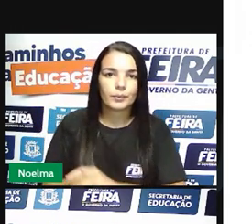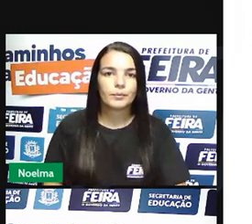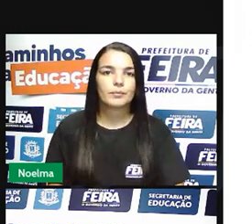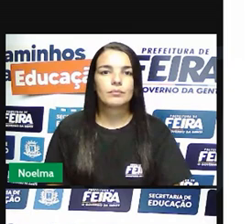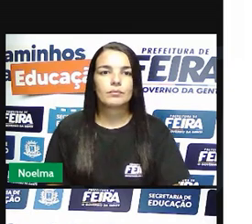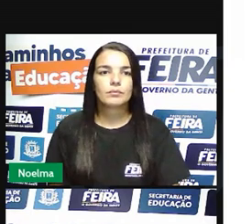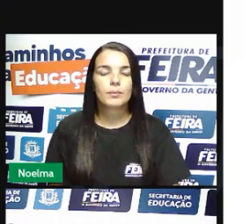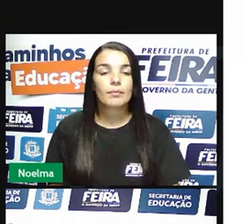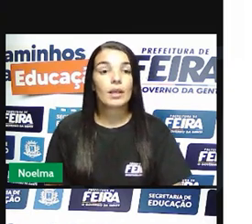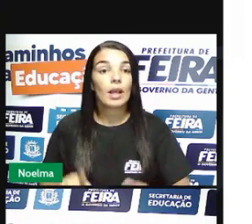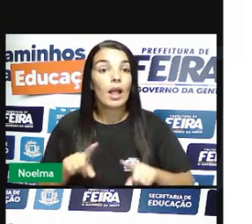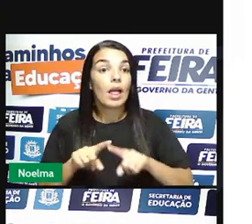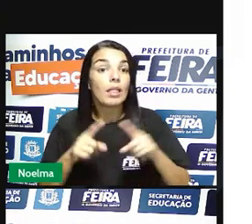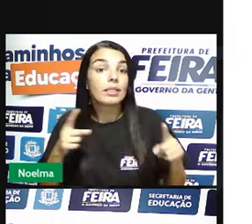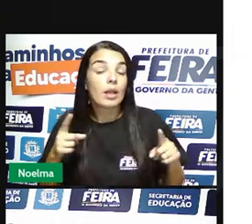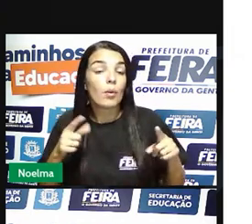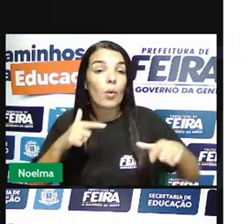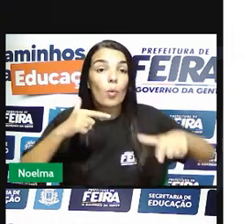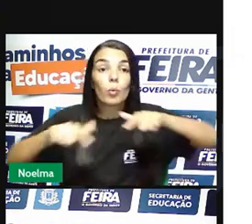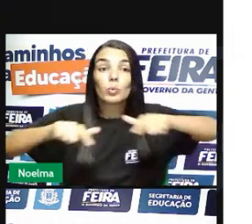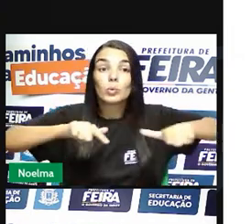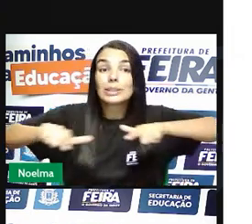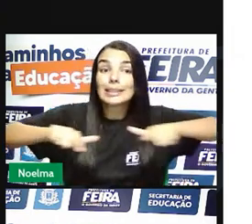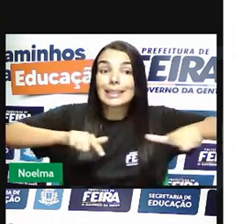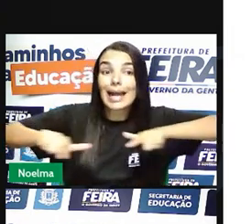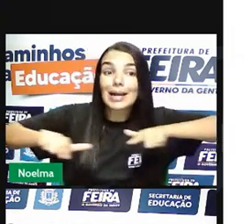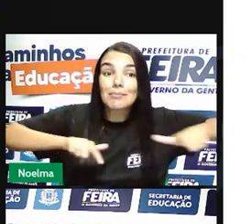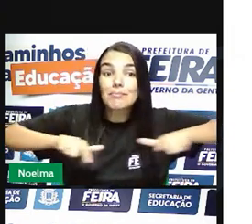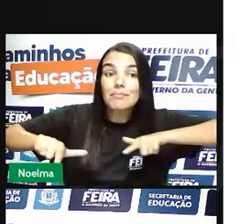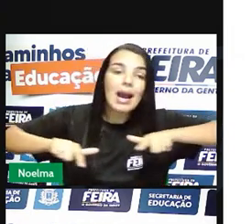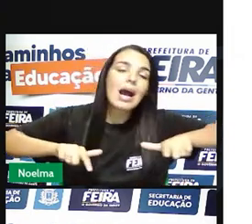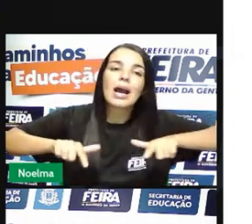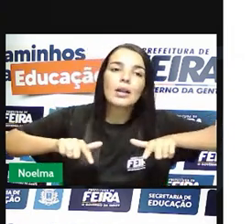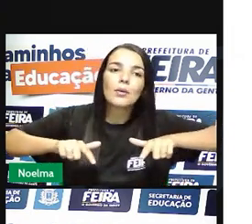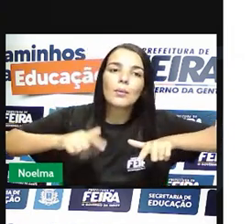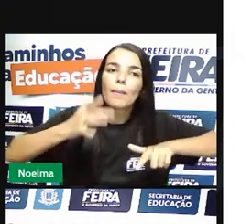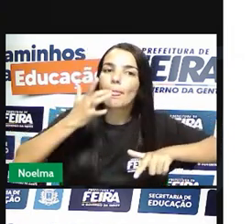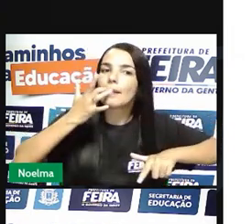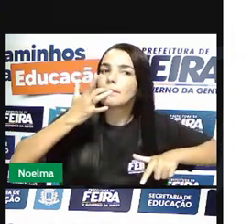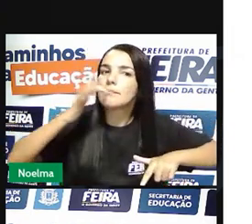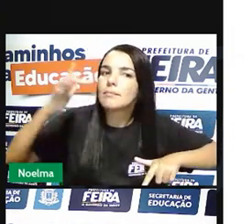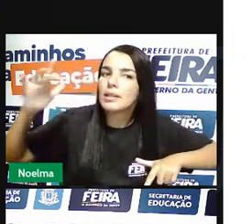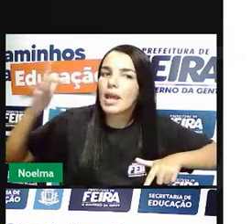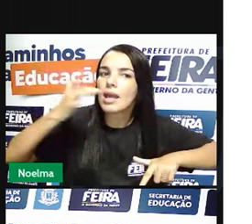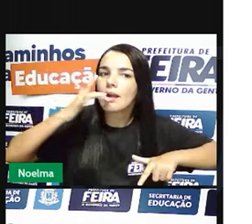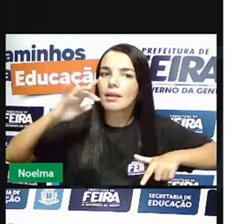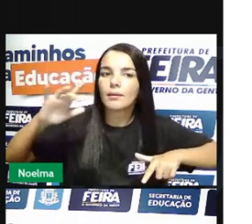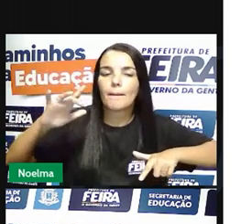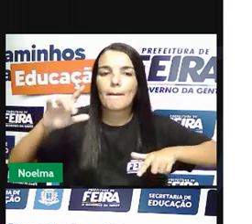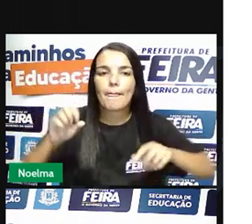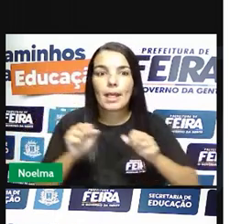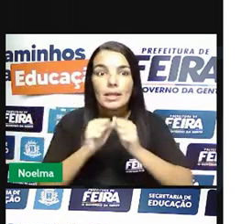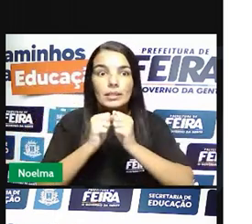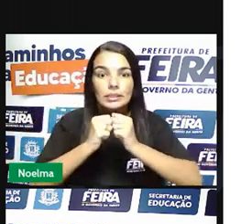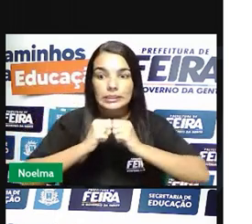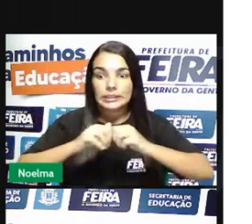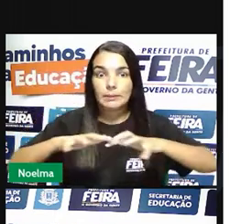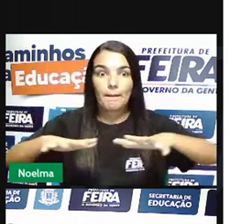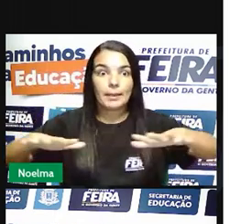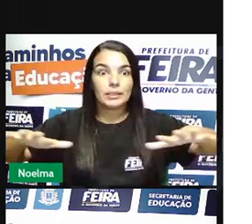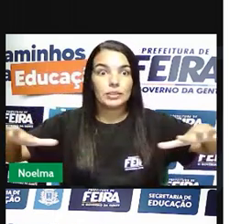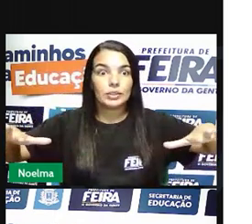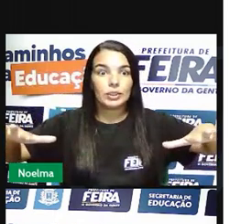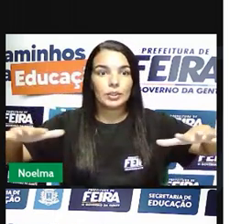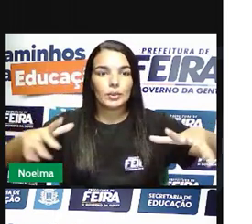A atividade mineradora expandiu o mercado consumidor, ajudou a desenvolver aí a